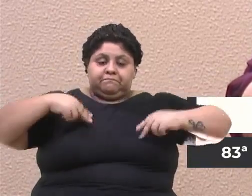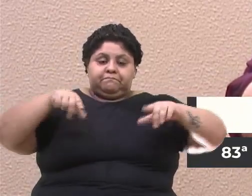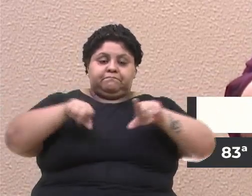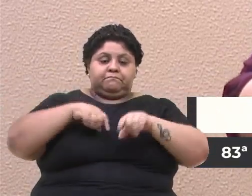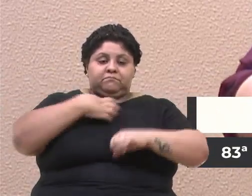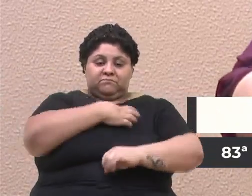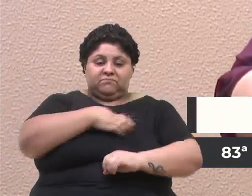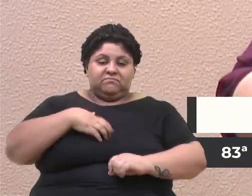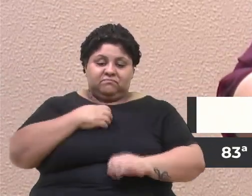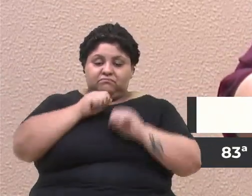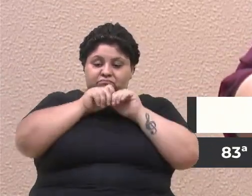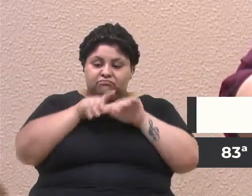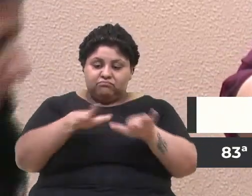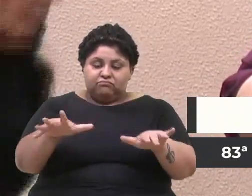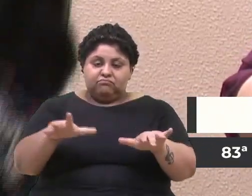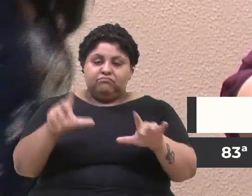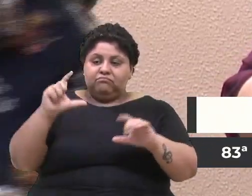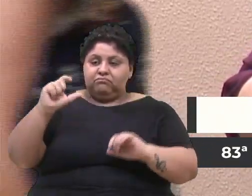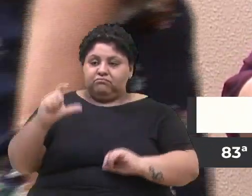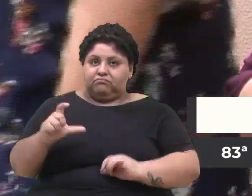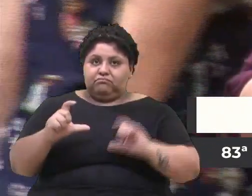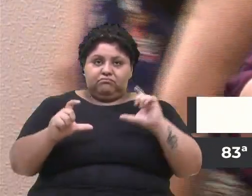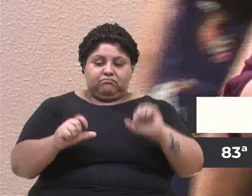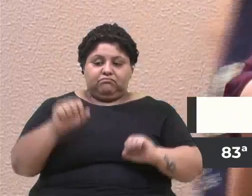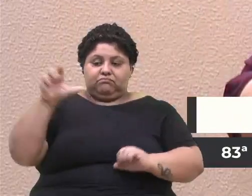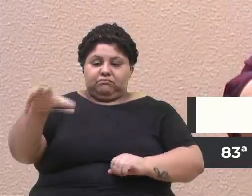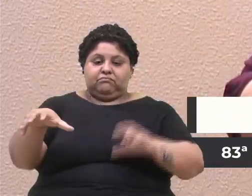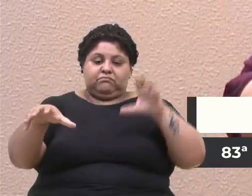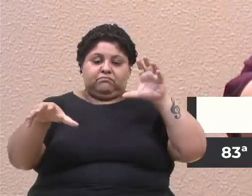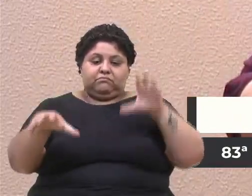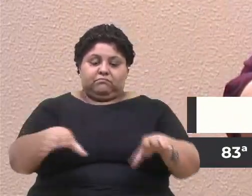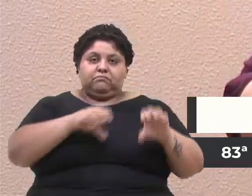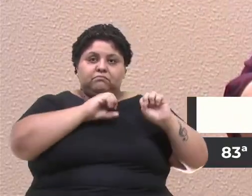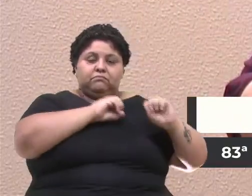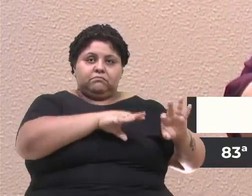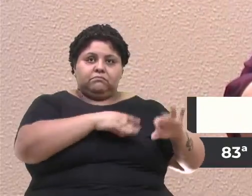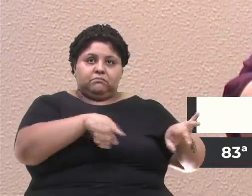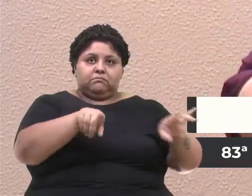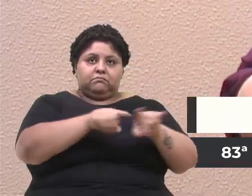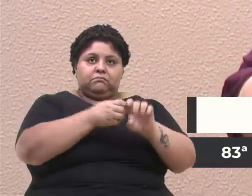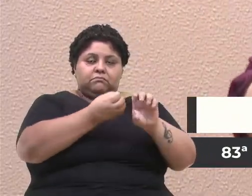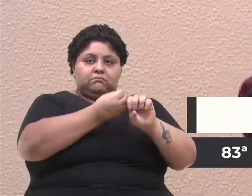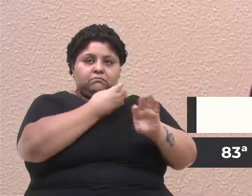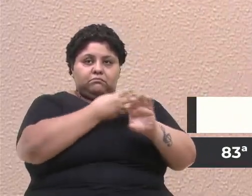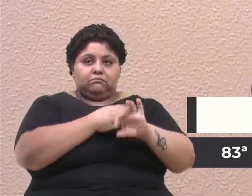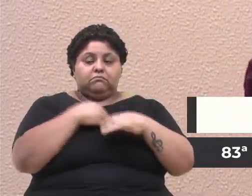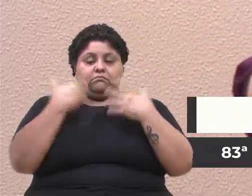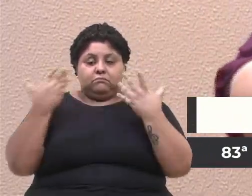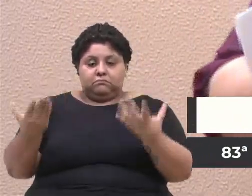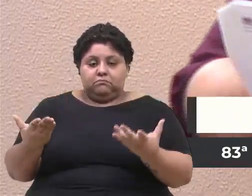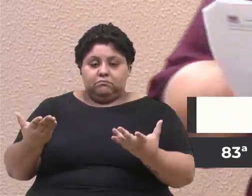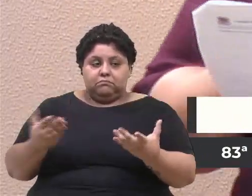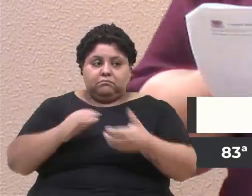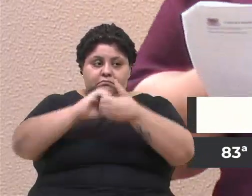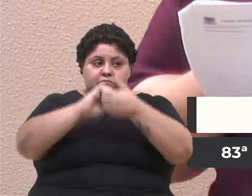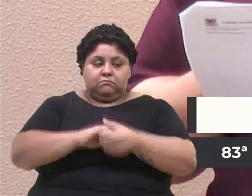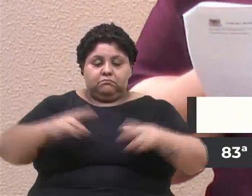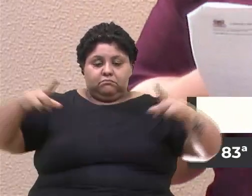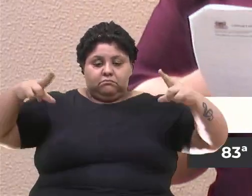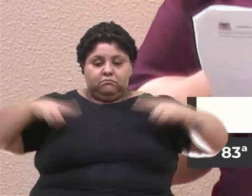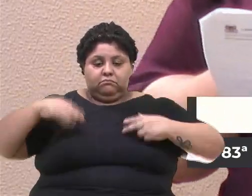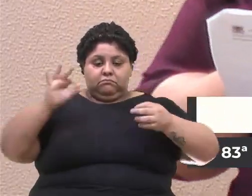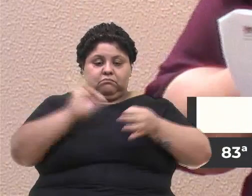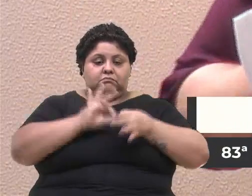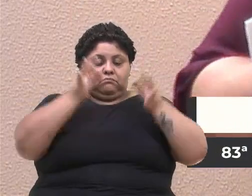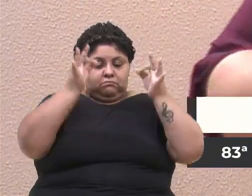à quantidade de unidades educacionais entregues à disposição da SMED. Ou seja, o parceiro privado faz jus ao recebimento